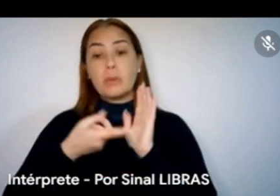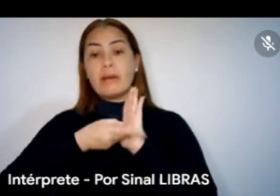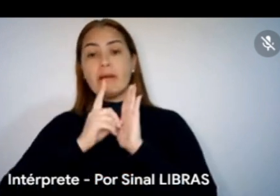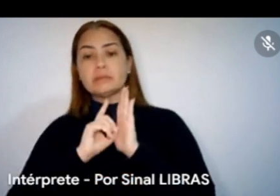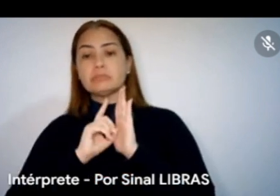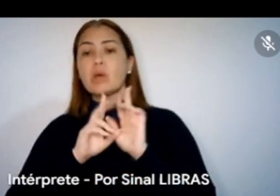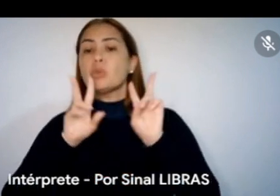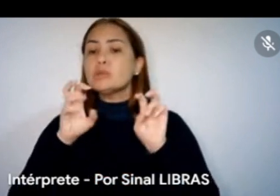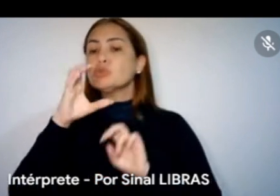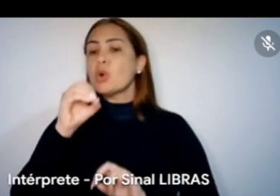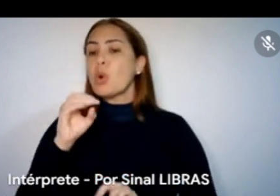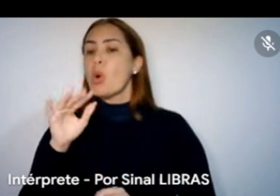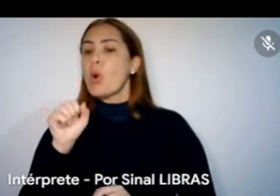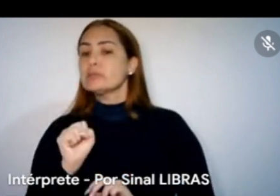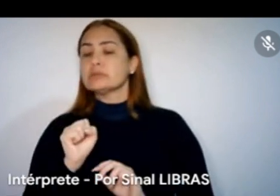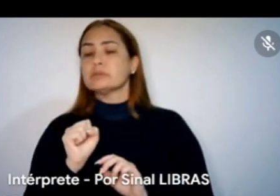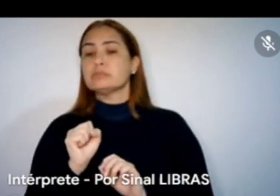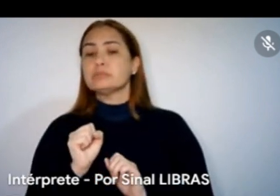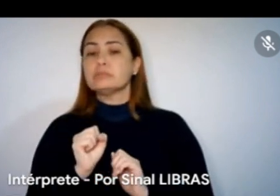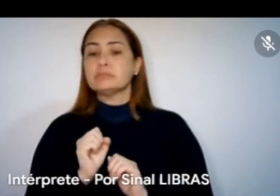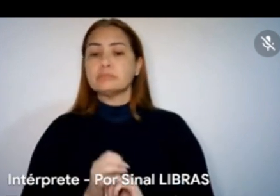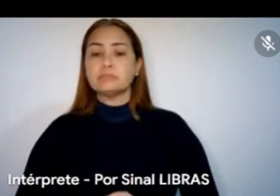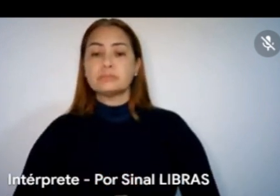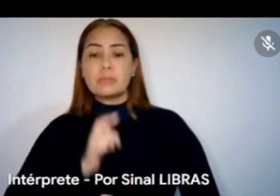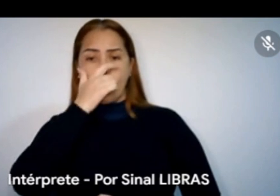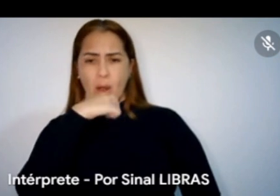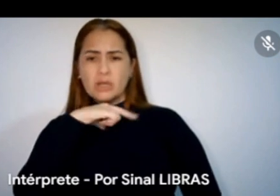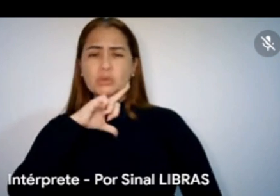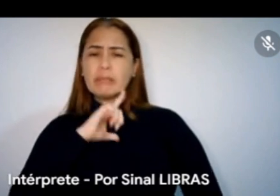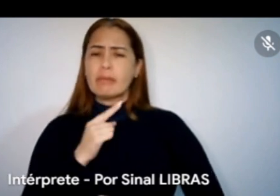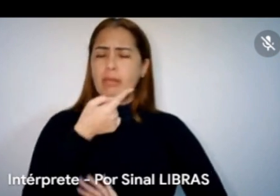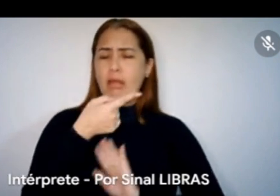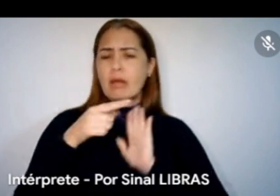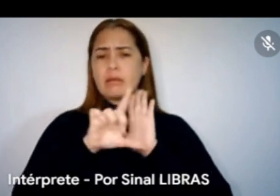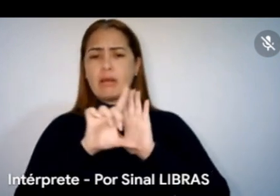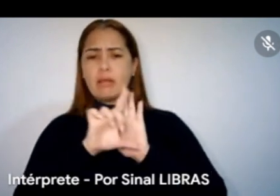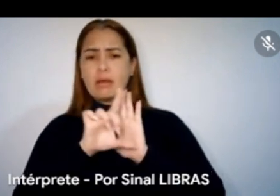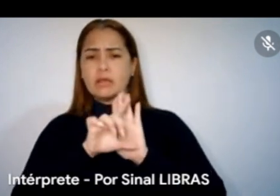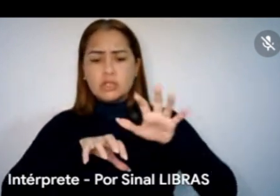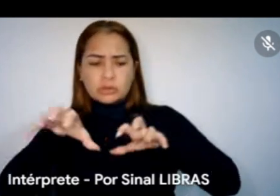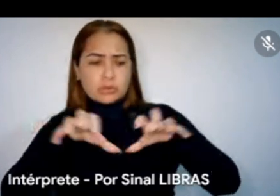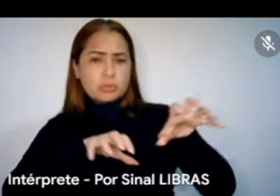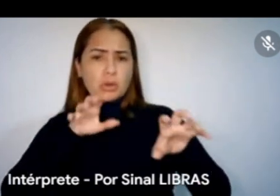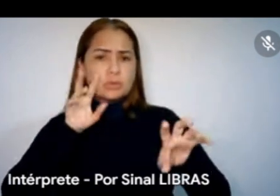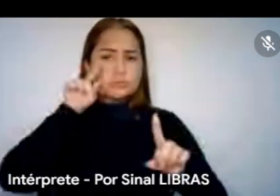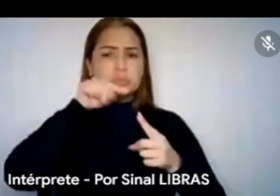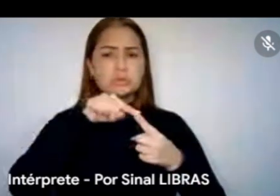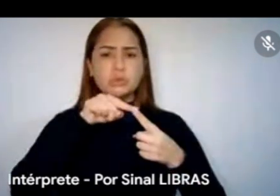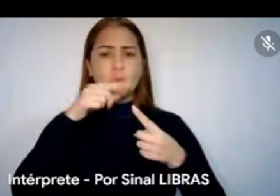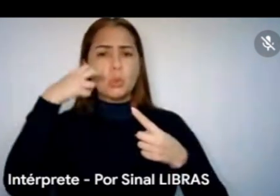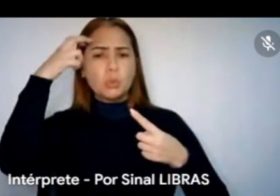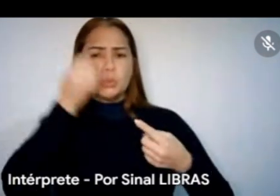cotas, sobre a distribuição, acho que tem lá nas portarias, acho que tem distribuições específicas para o plano Cultura Viva, para